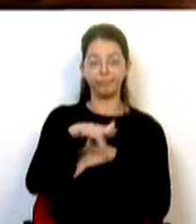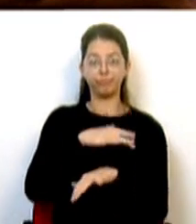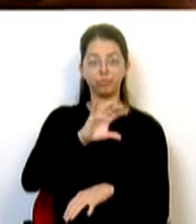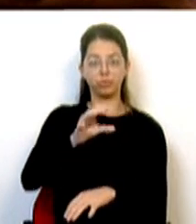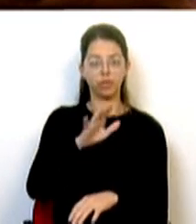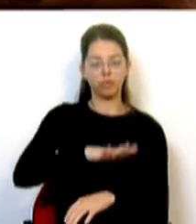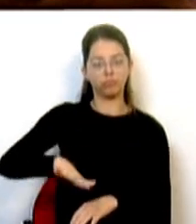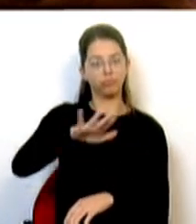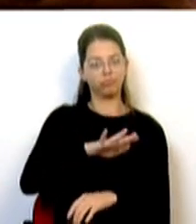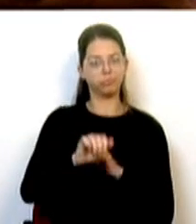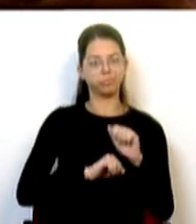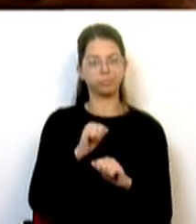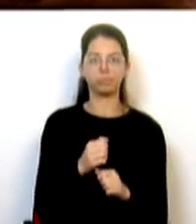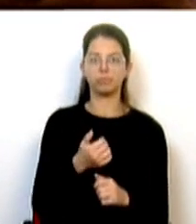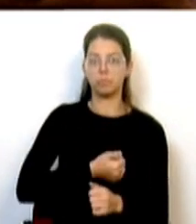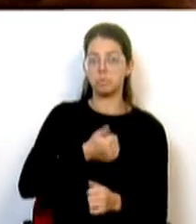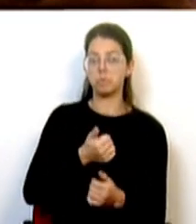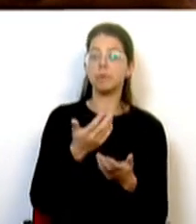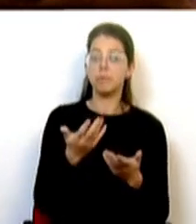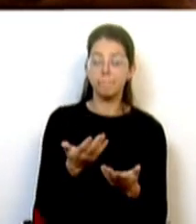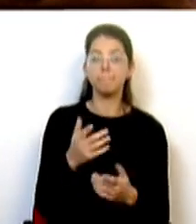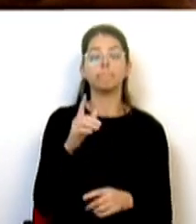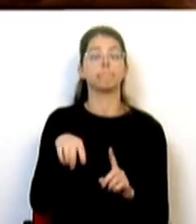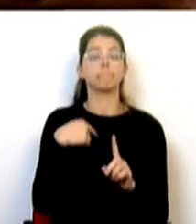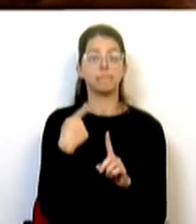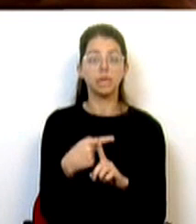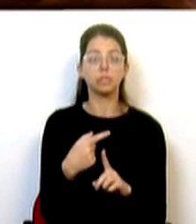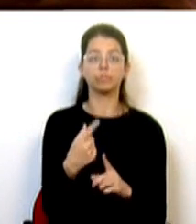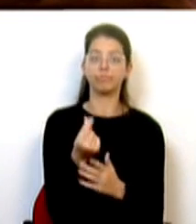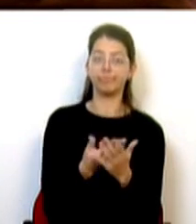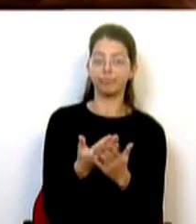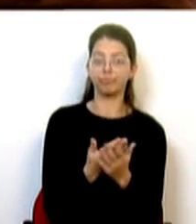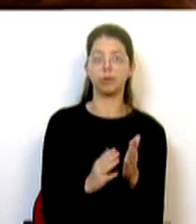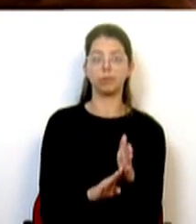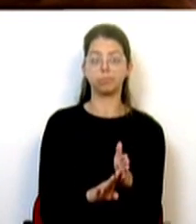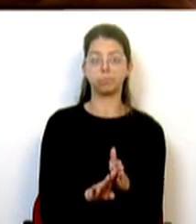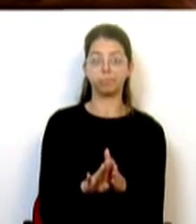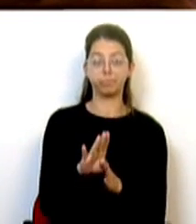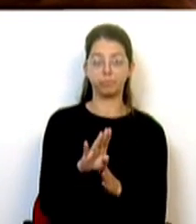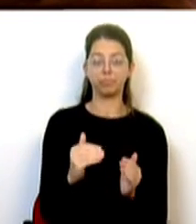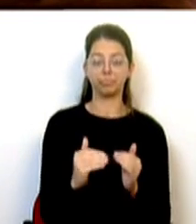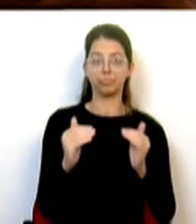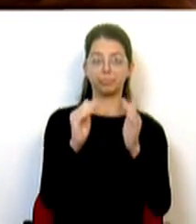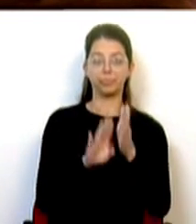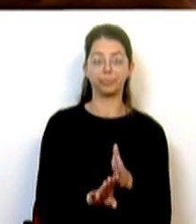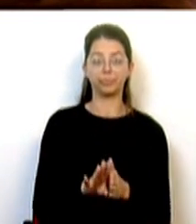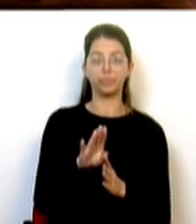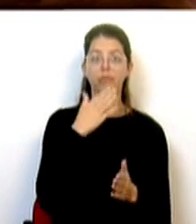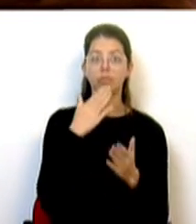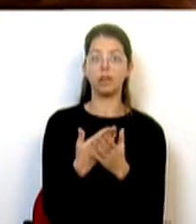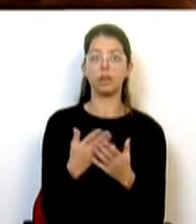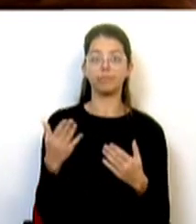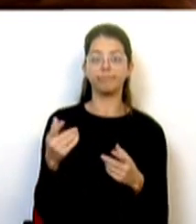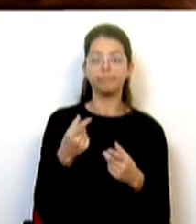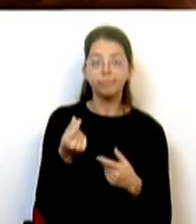abrangidas pelo centro hospitalar do Oeste e ter um efeito de economia de escala que permitiria, alegadamente, poupar em